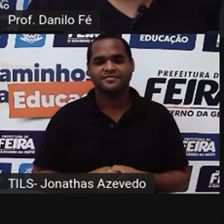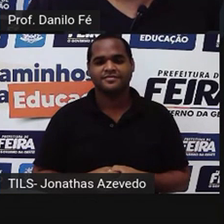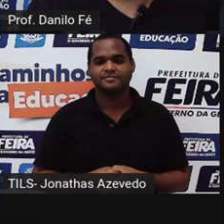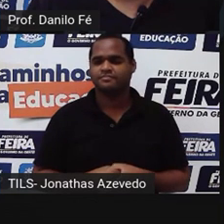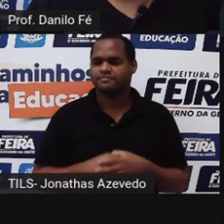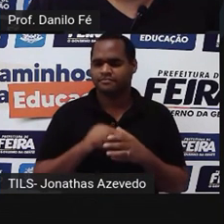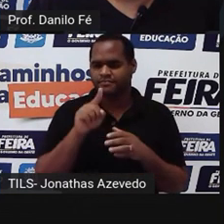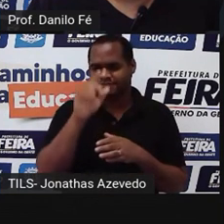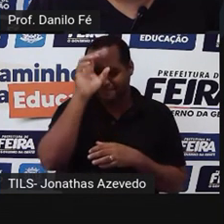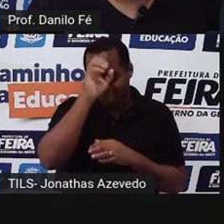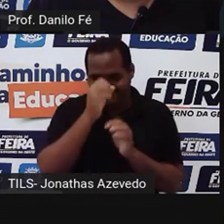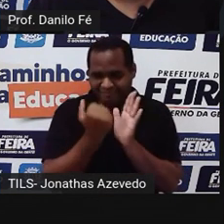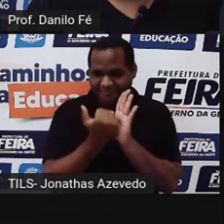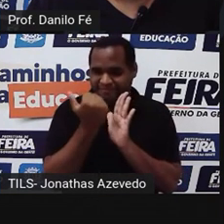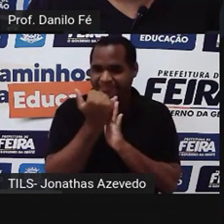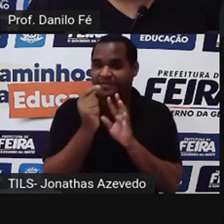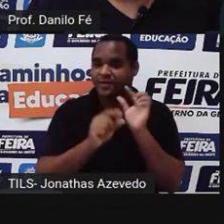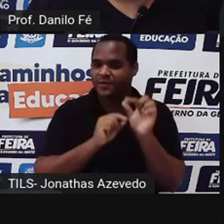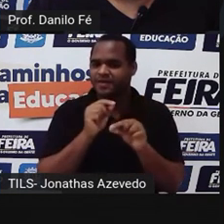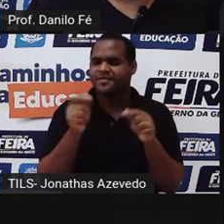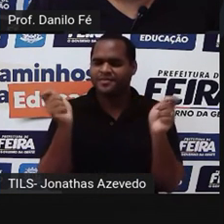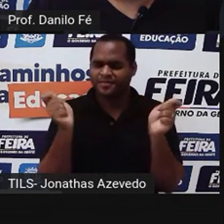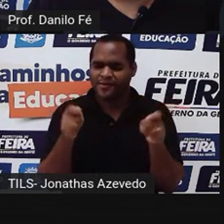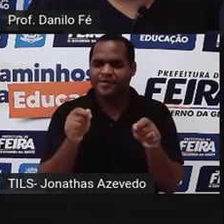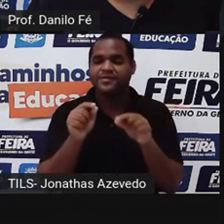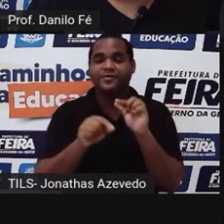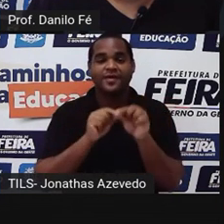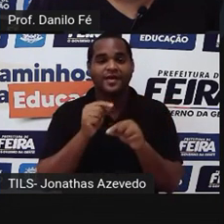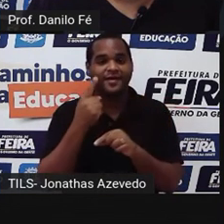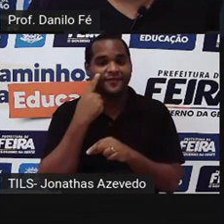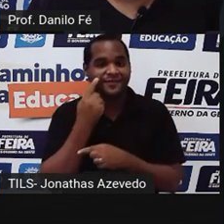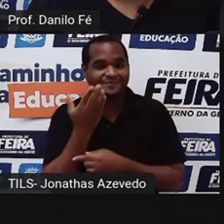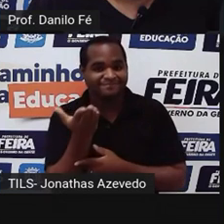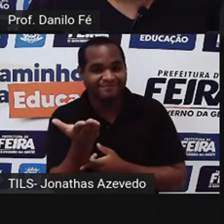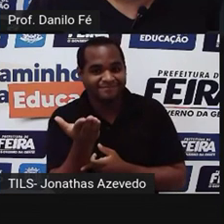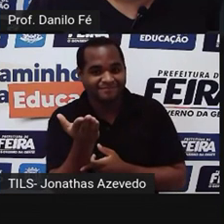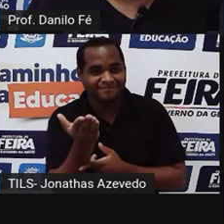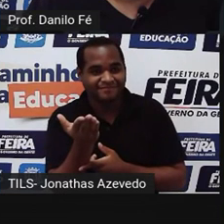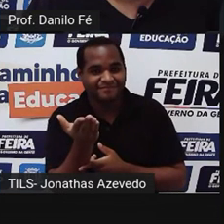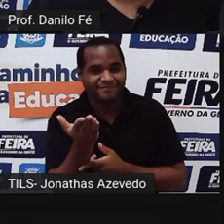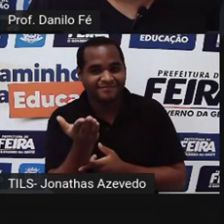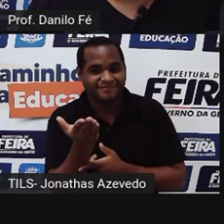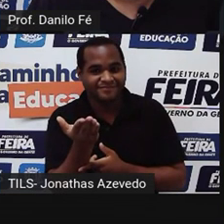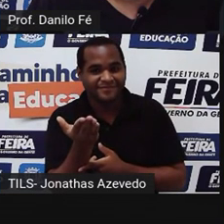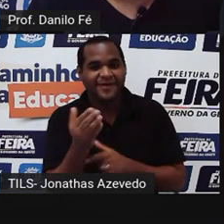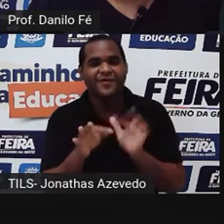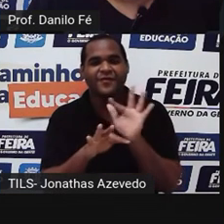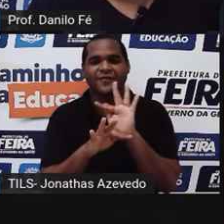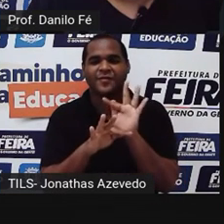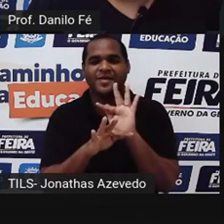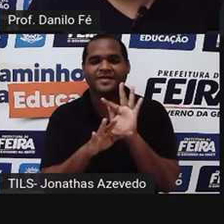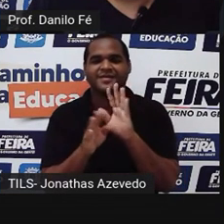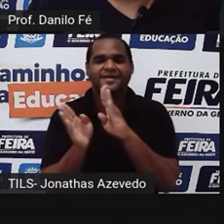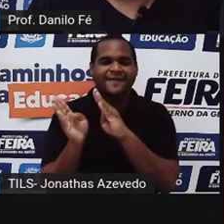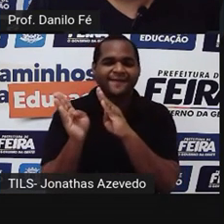onde é que eu posso aprender mais? Você pode aprender mais assistindo esse belíssimo filme